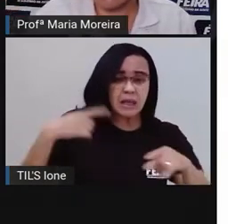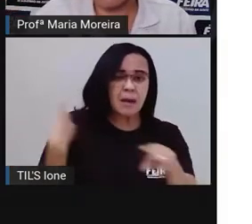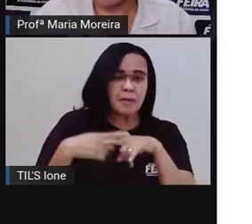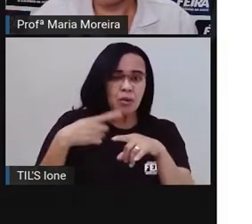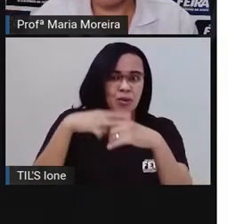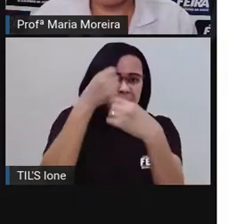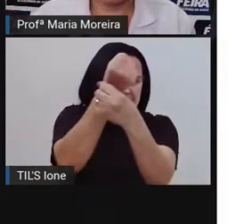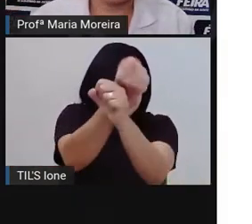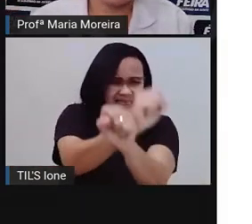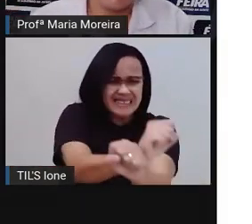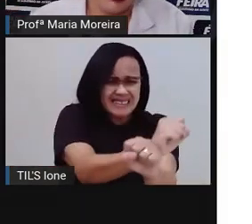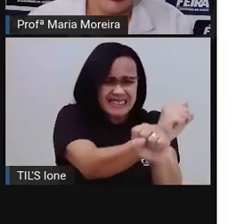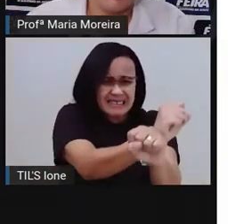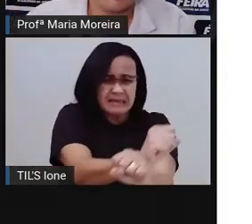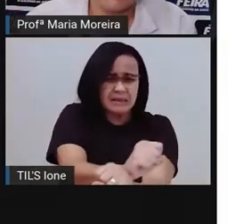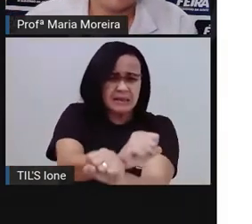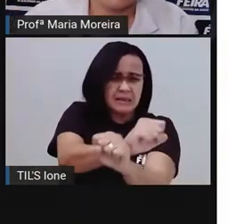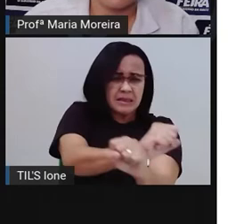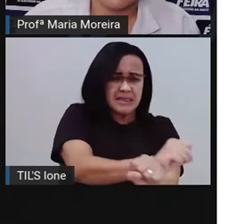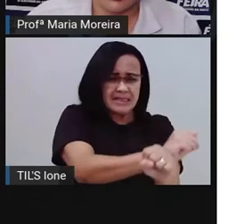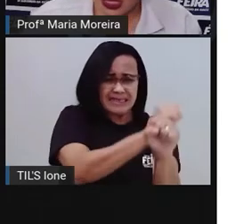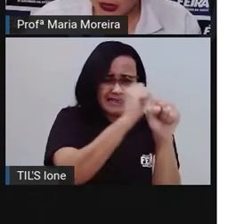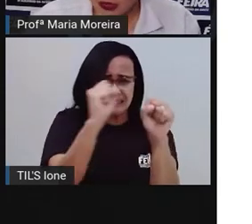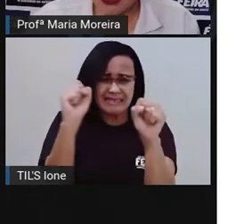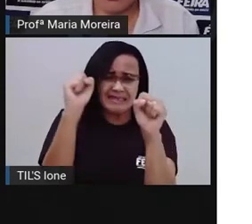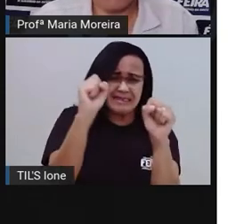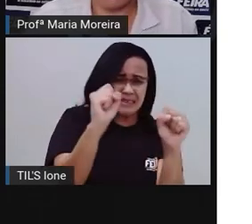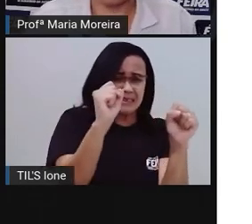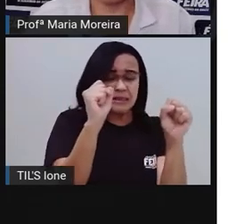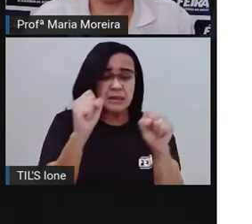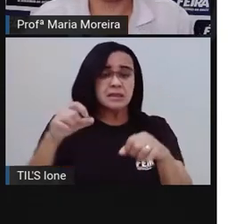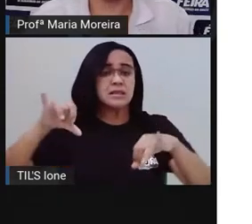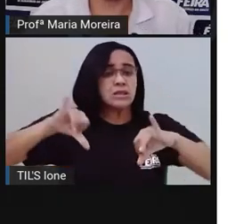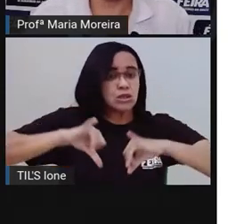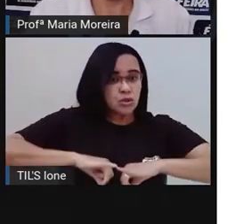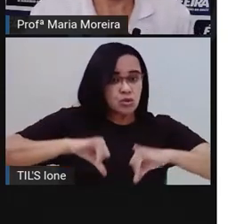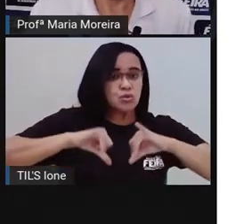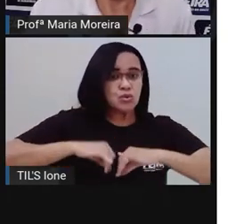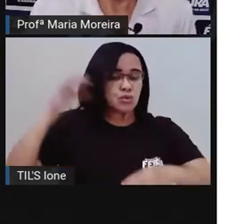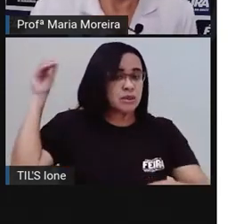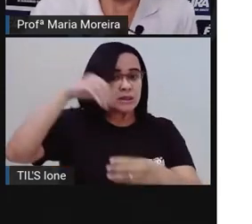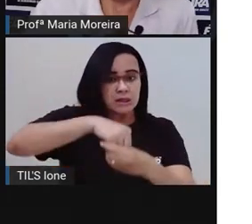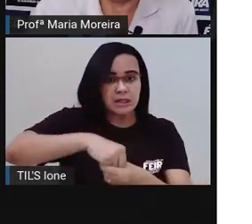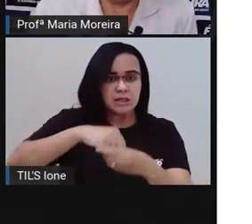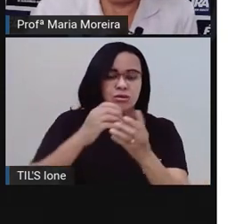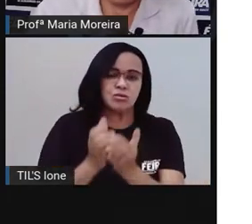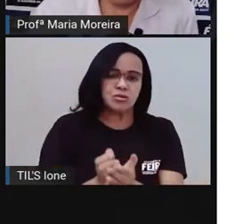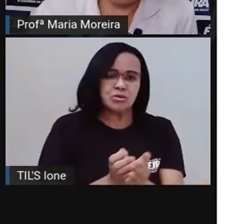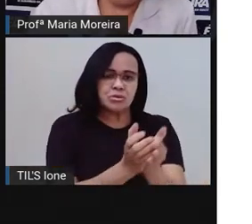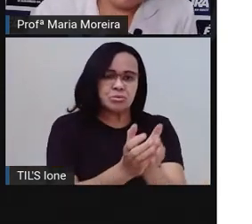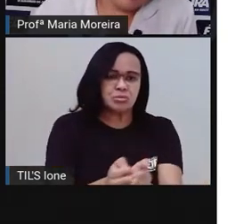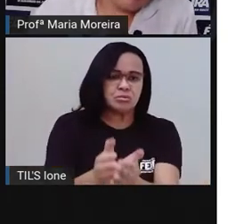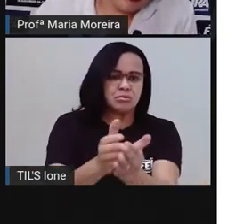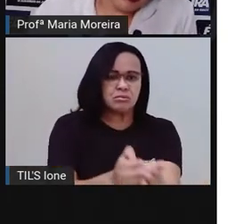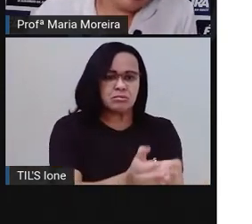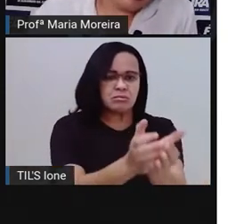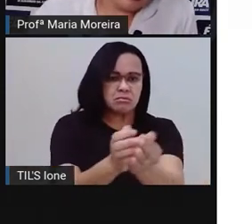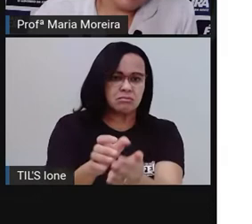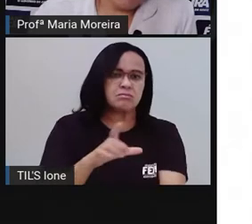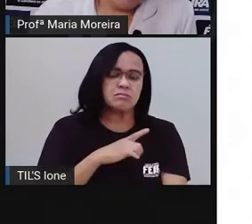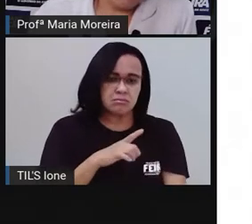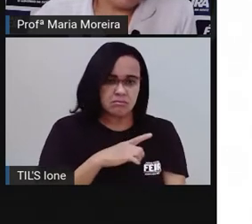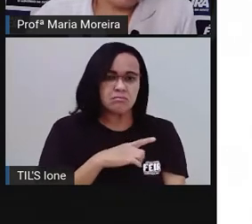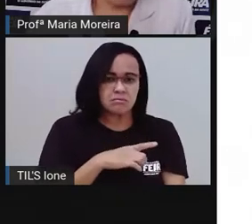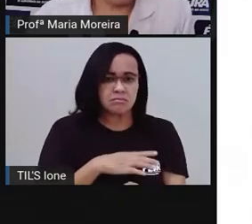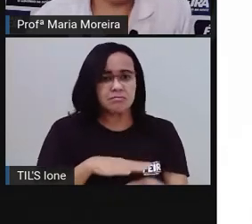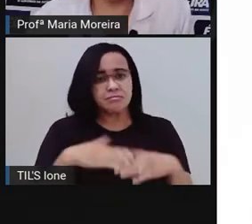acorrentadas dentro dessas embarcações, certo? Então vamos lá. Bom, ele foi trazido para cá, a gente já